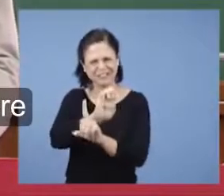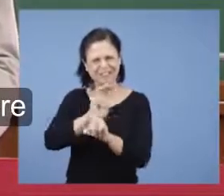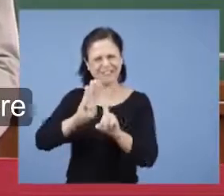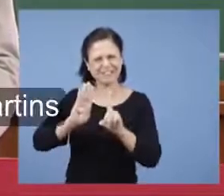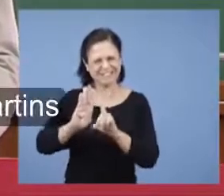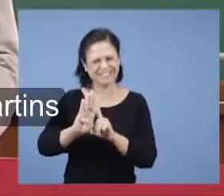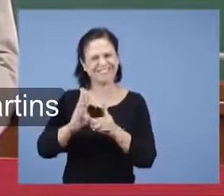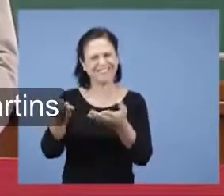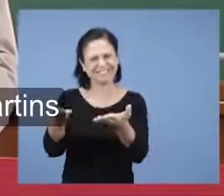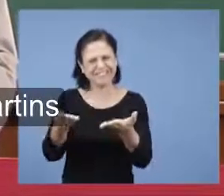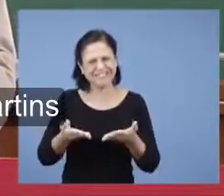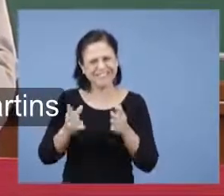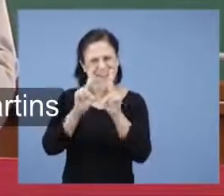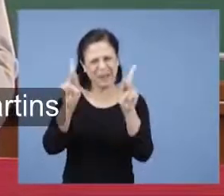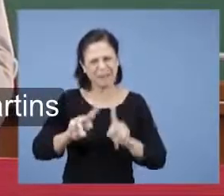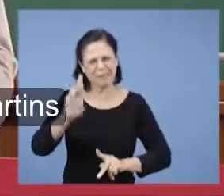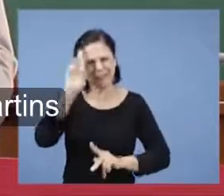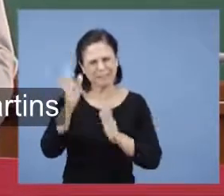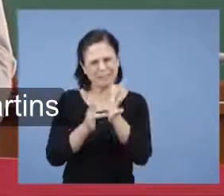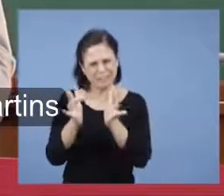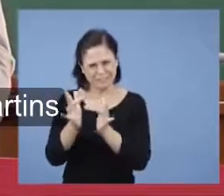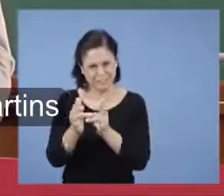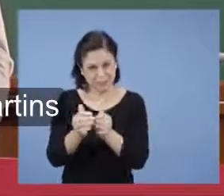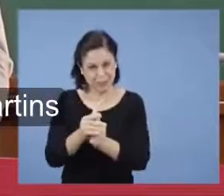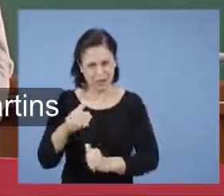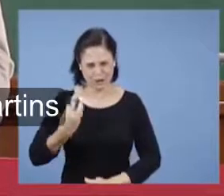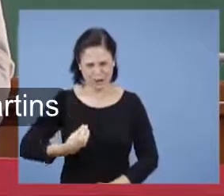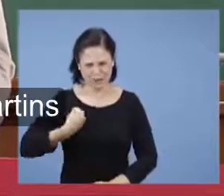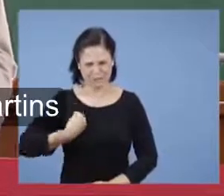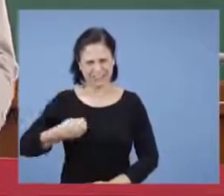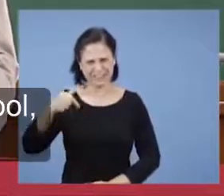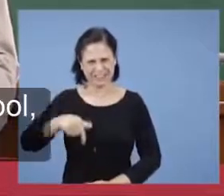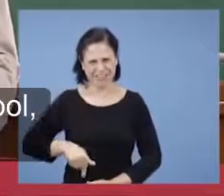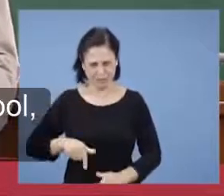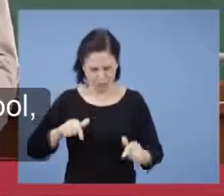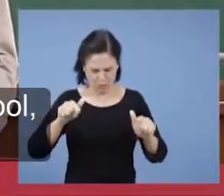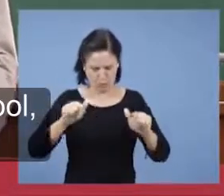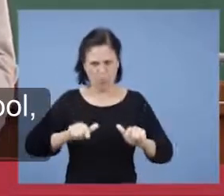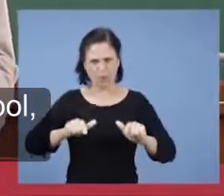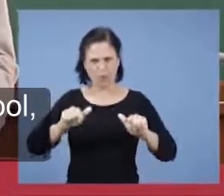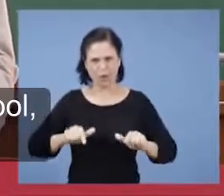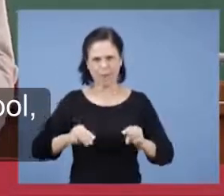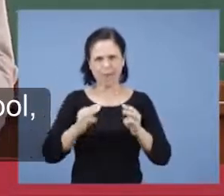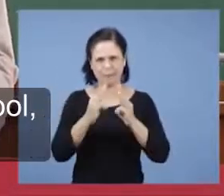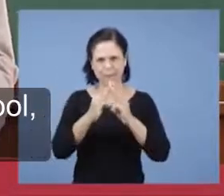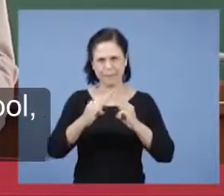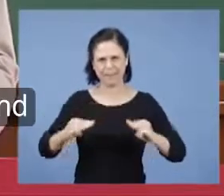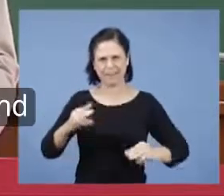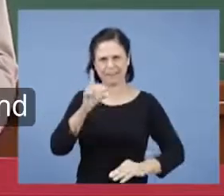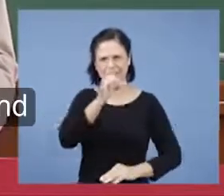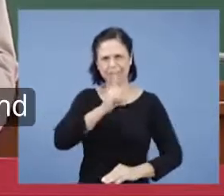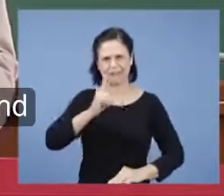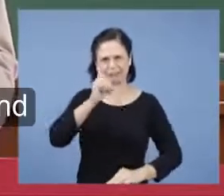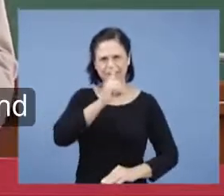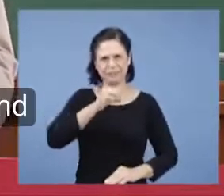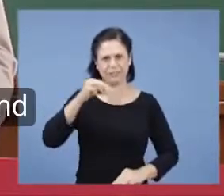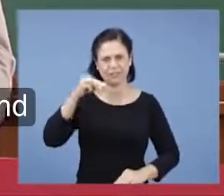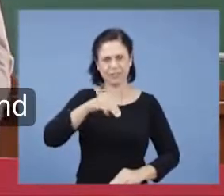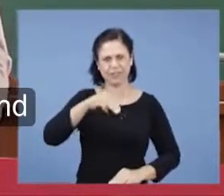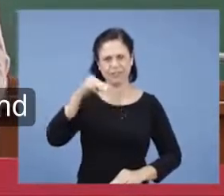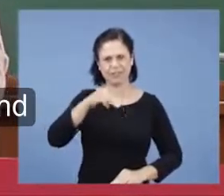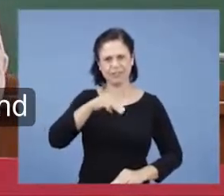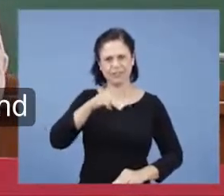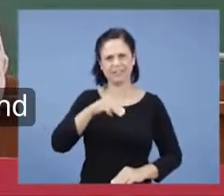Nós estamos aqui diretamente do Manaim de Domingos Martins, na transmissão dessa Escola Bíblica, onde tivemos aqui o